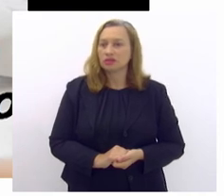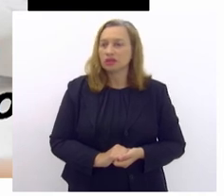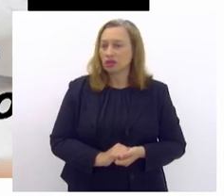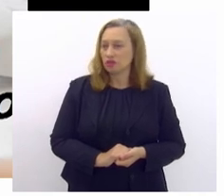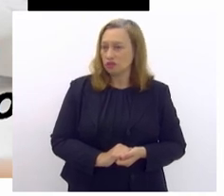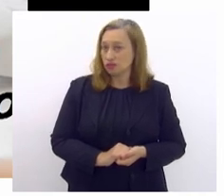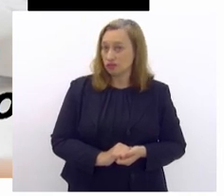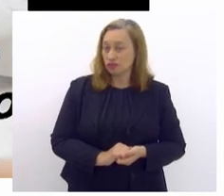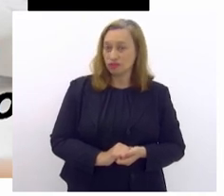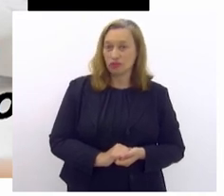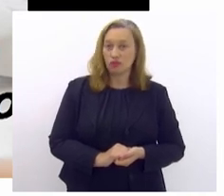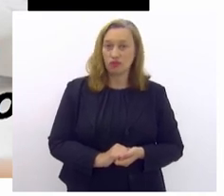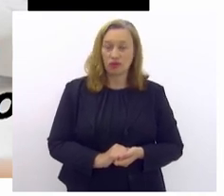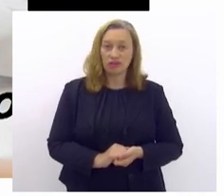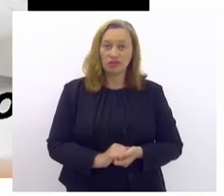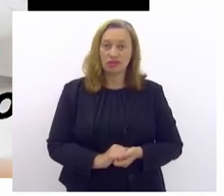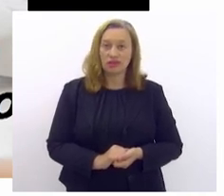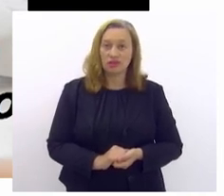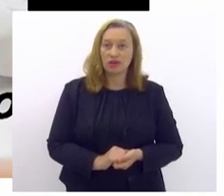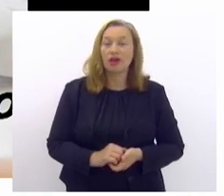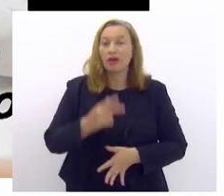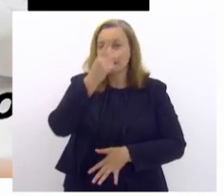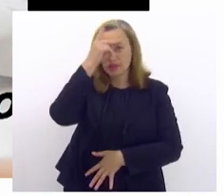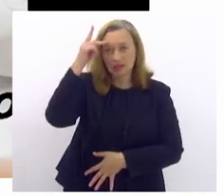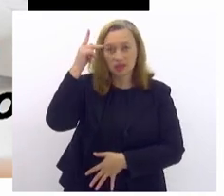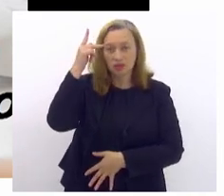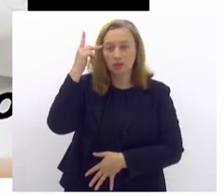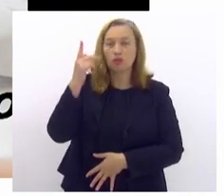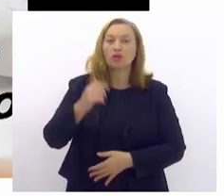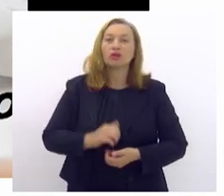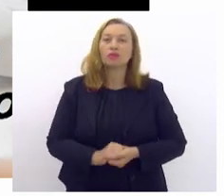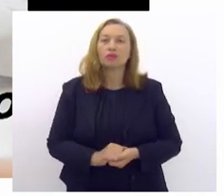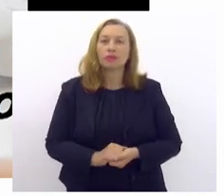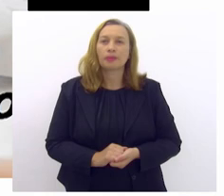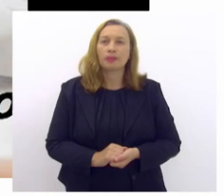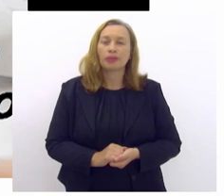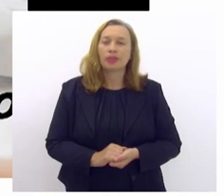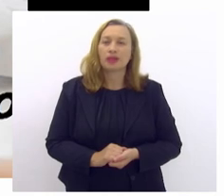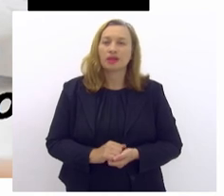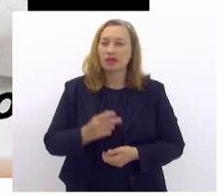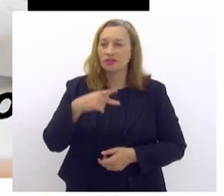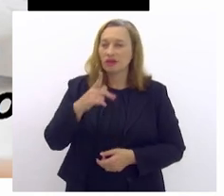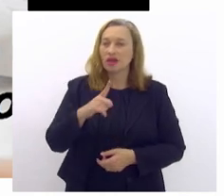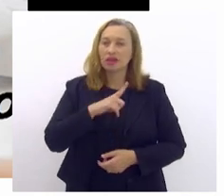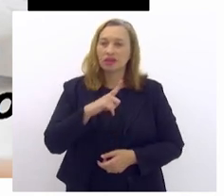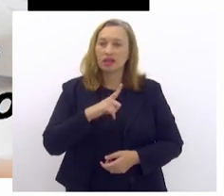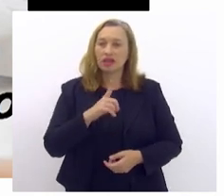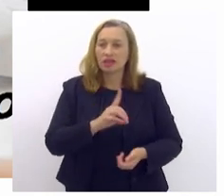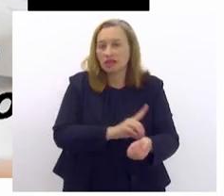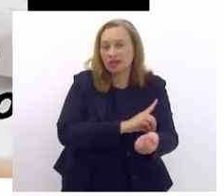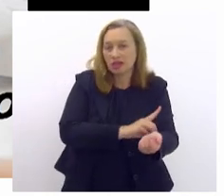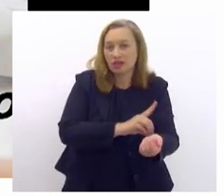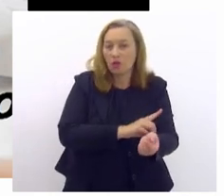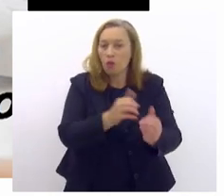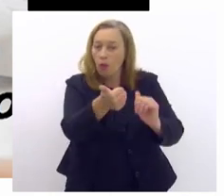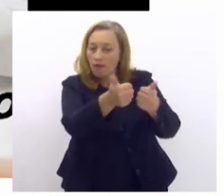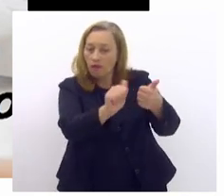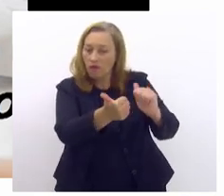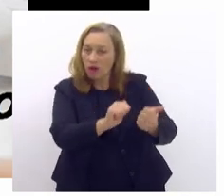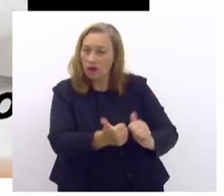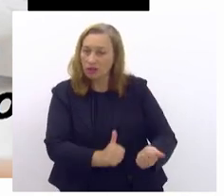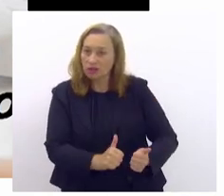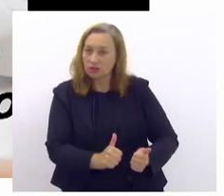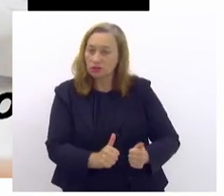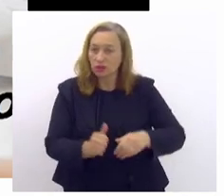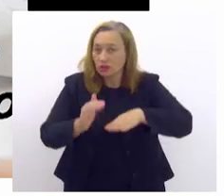Nas pessoas que se autorreferirem com diabetes, nós iremos fazer a avaliação dos